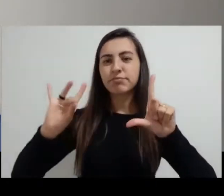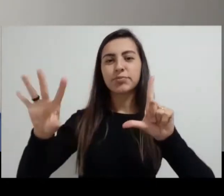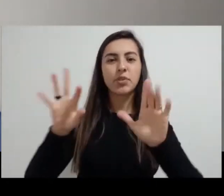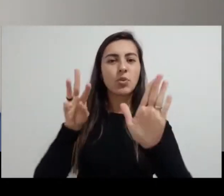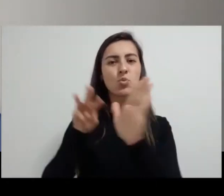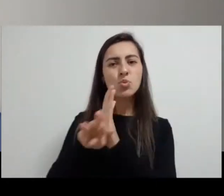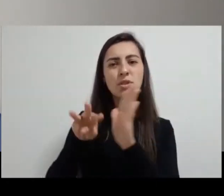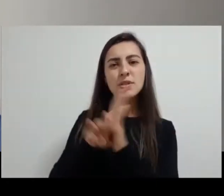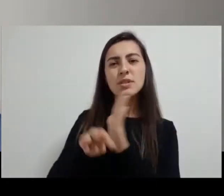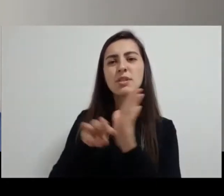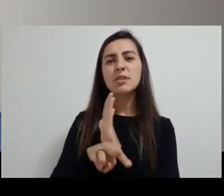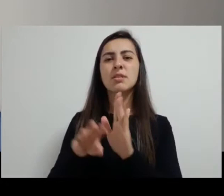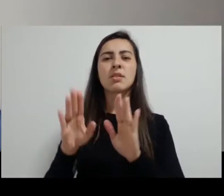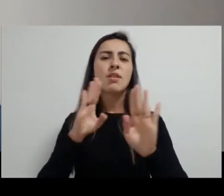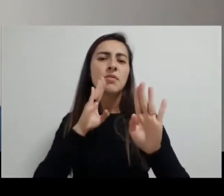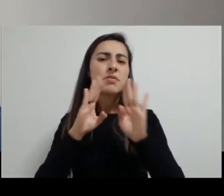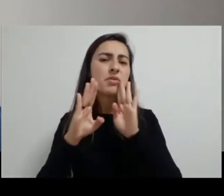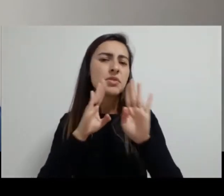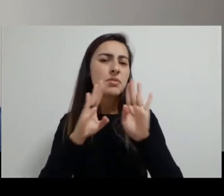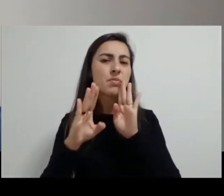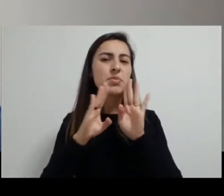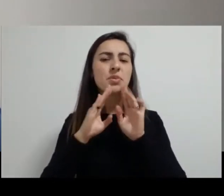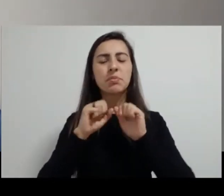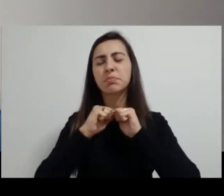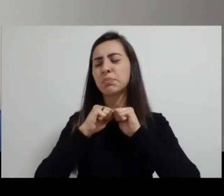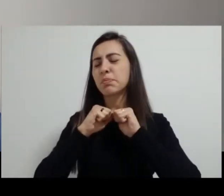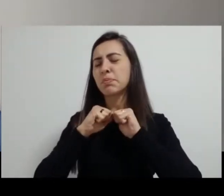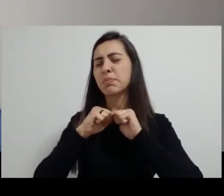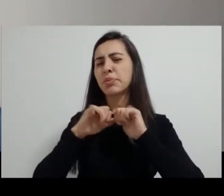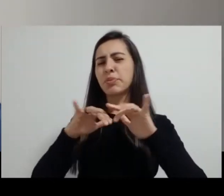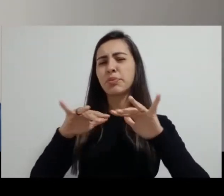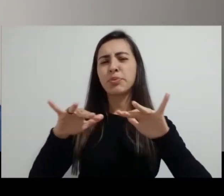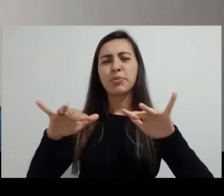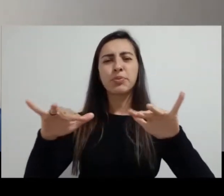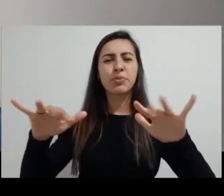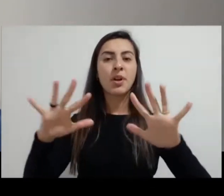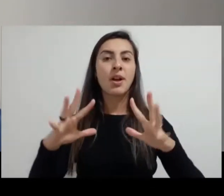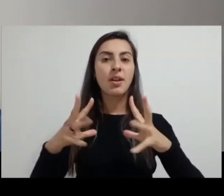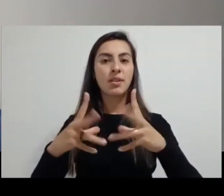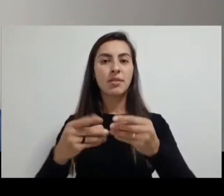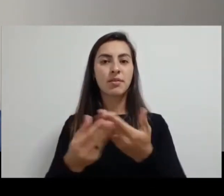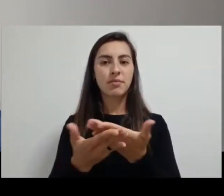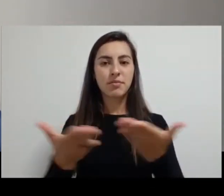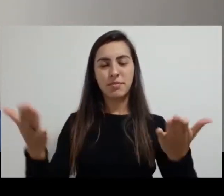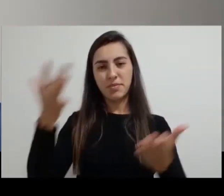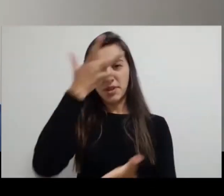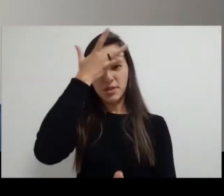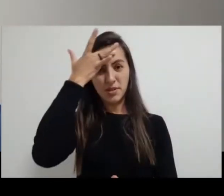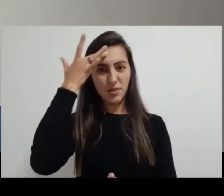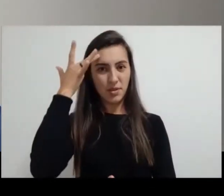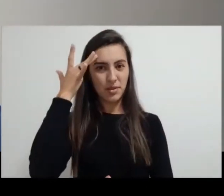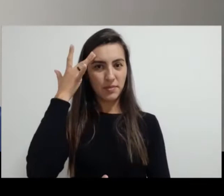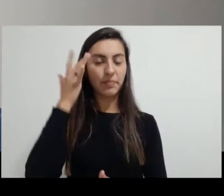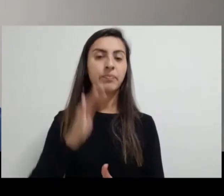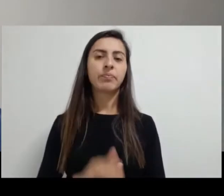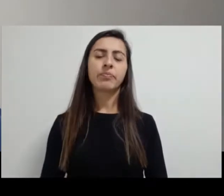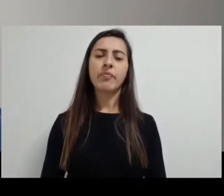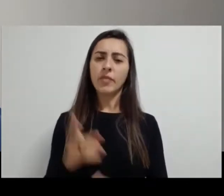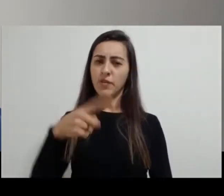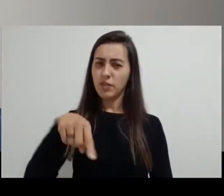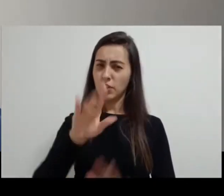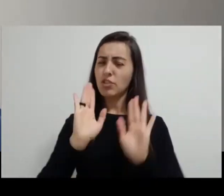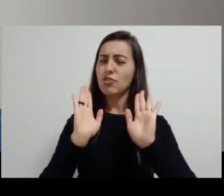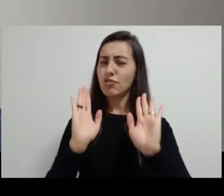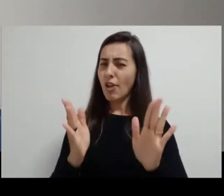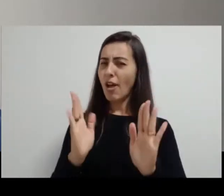WhatsApp, no Facebook. Vamos levar esta palavra a tantas pessoas. Provavelmente você já deve